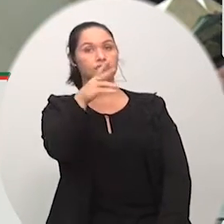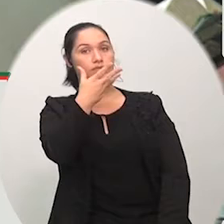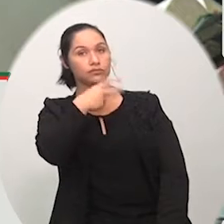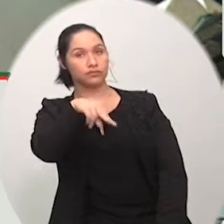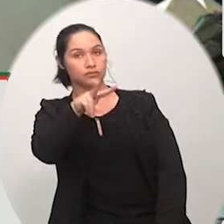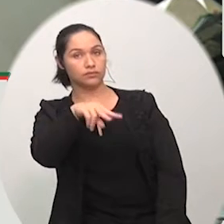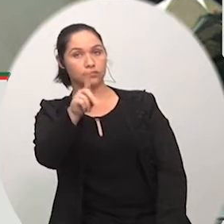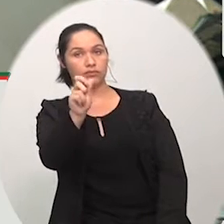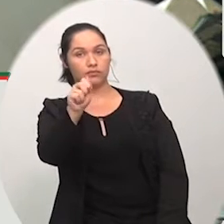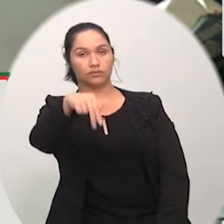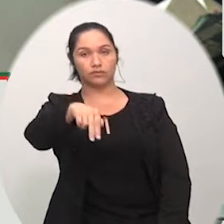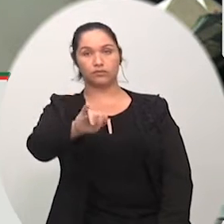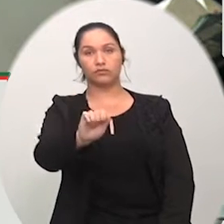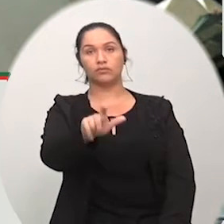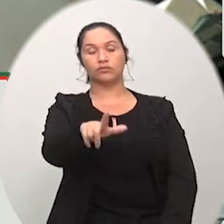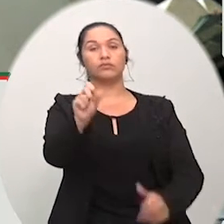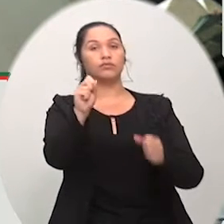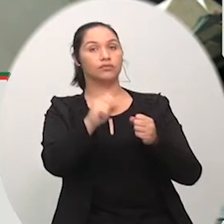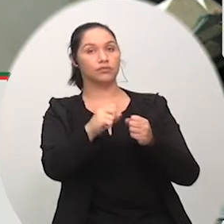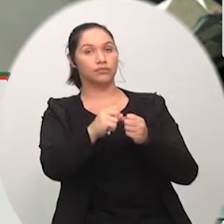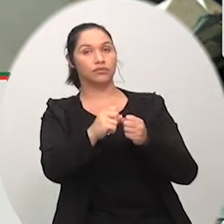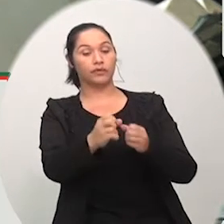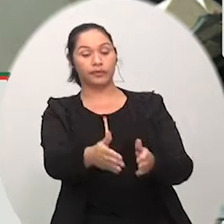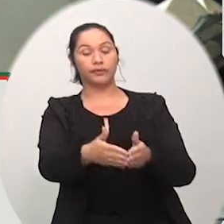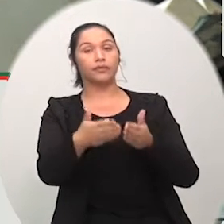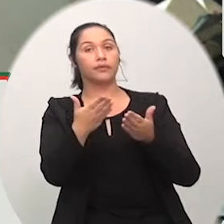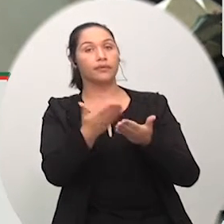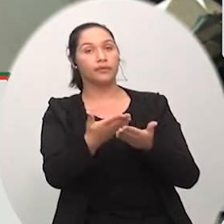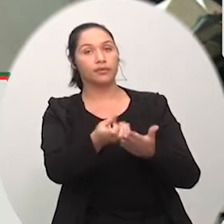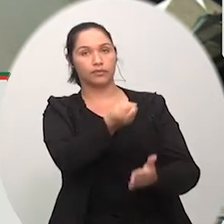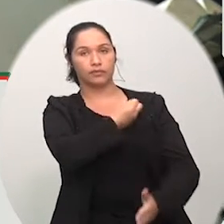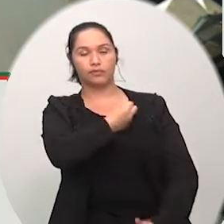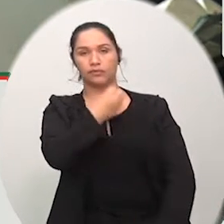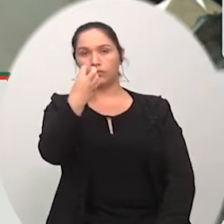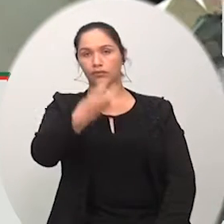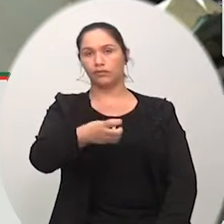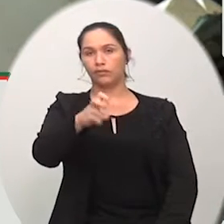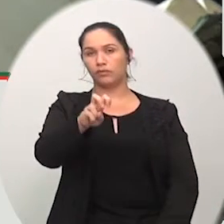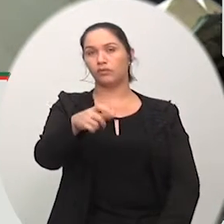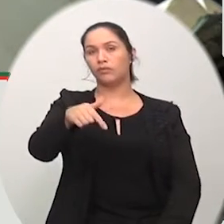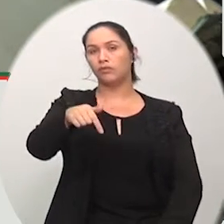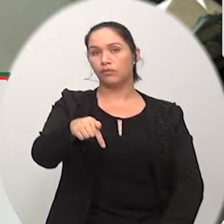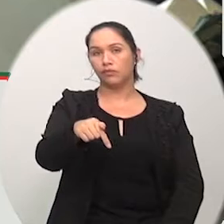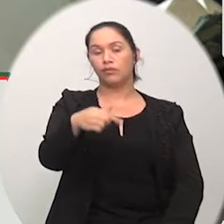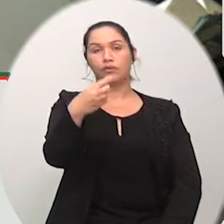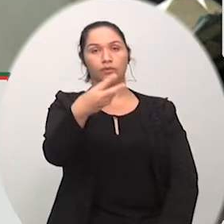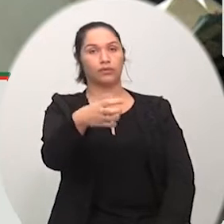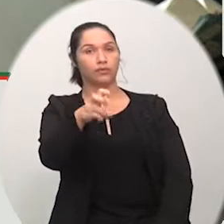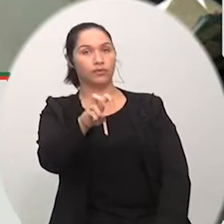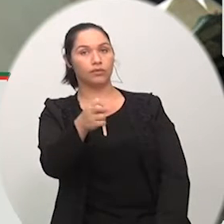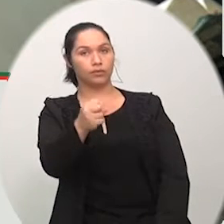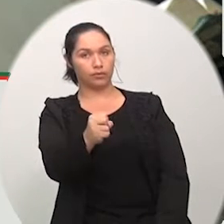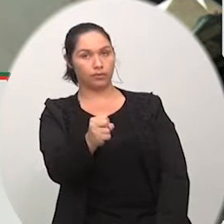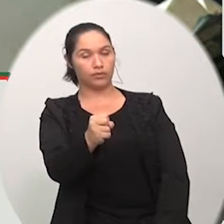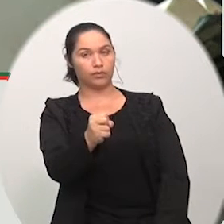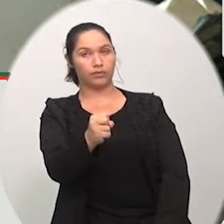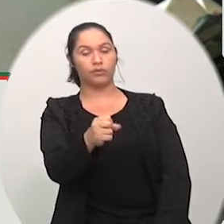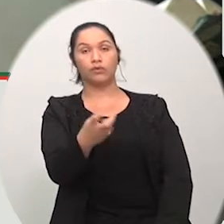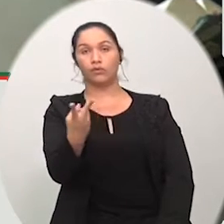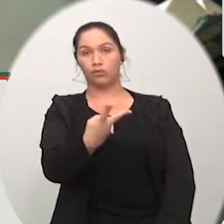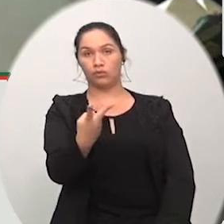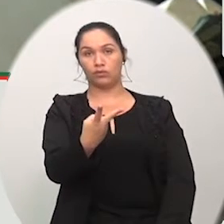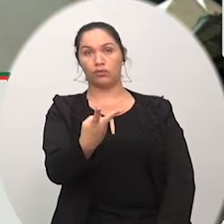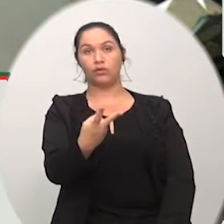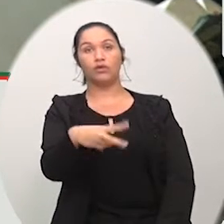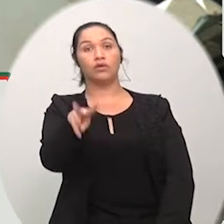vereador Daniel Cipriano. Requerimentos número 357 e 358, barra 18, ambos